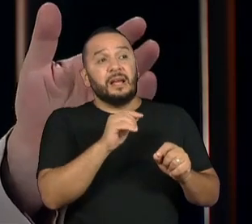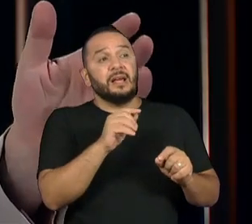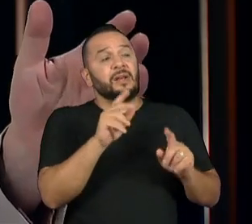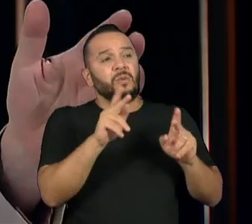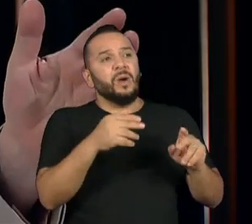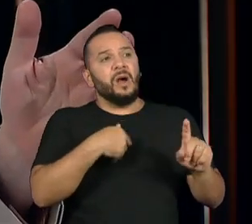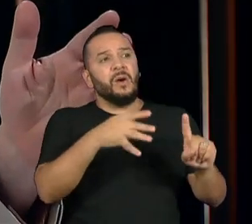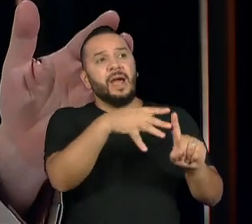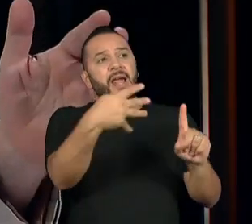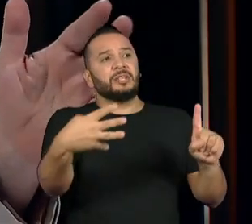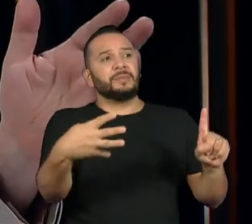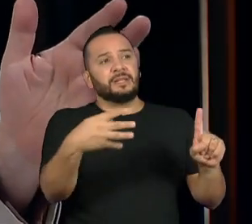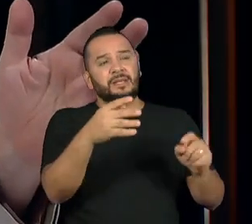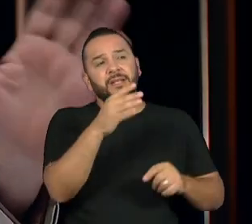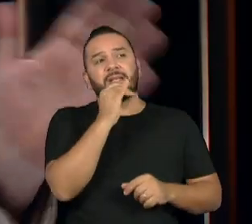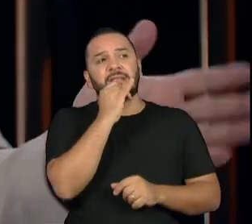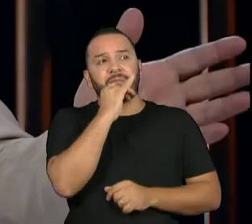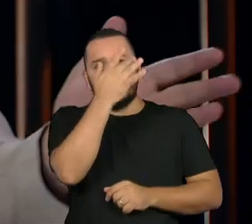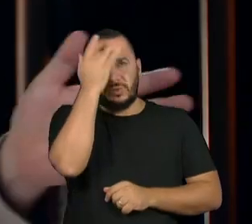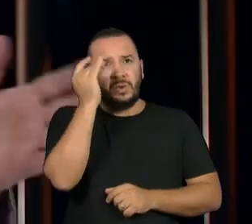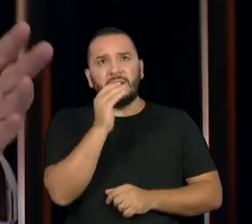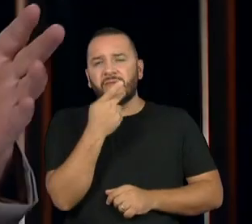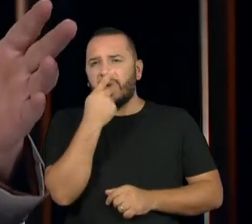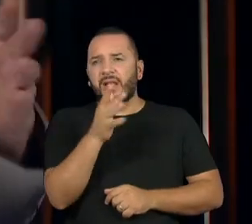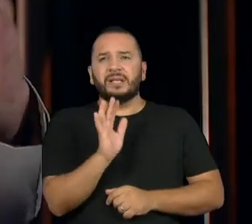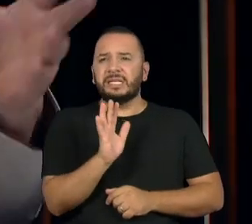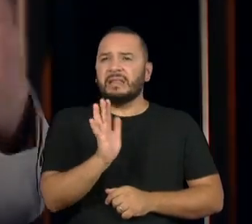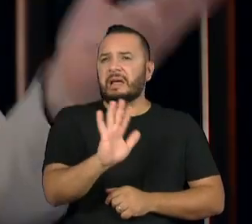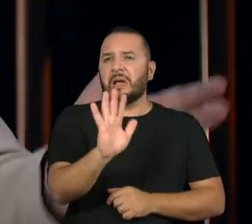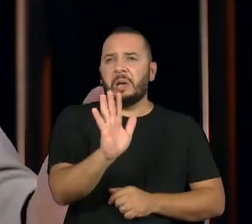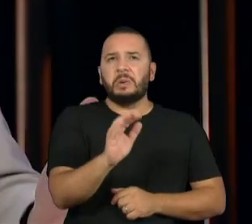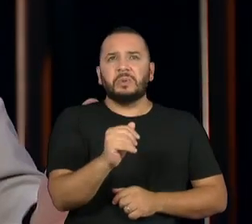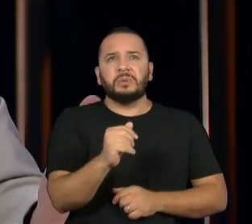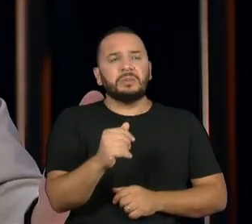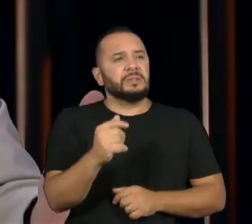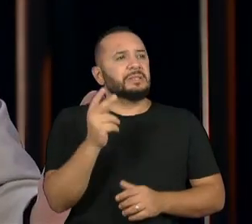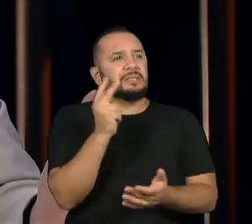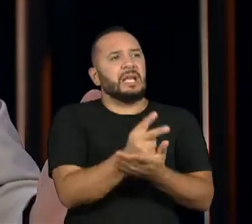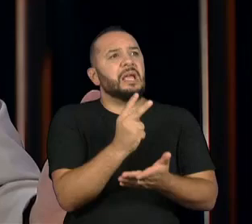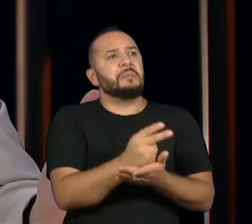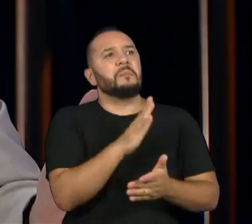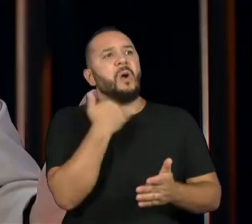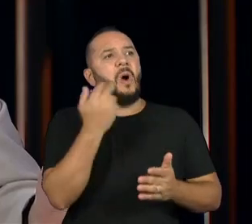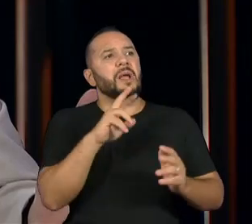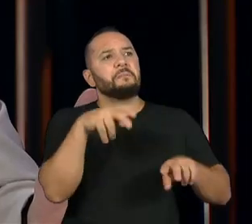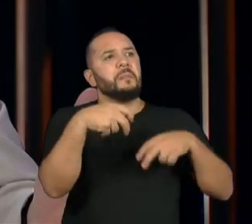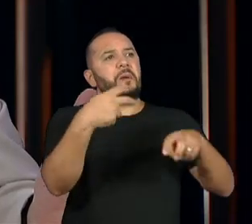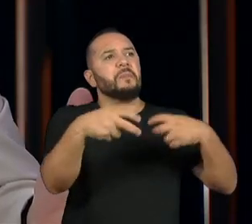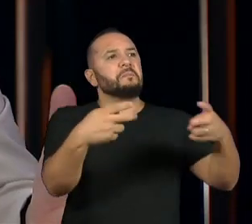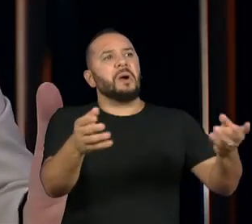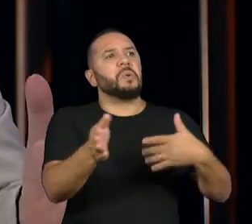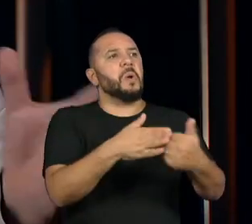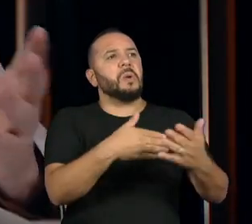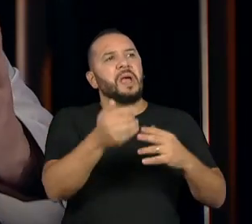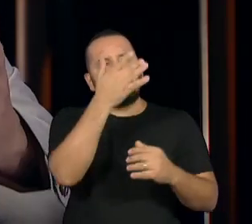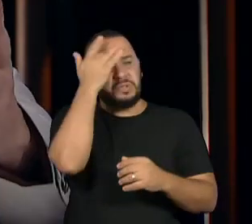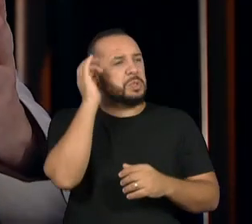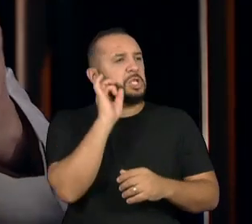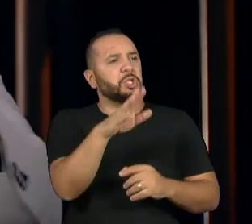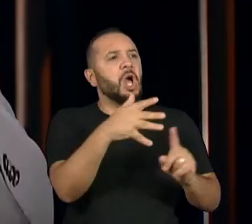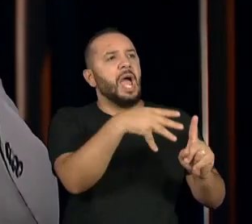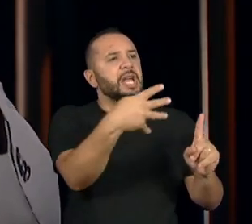ia mais, né? Muita gente fala assim, ou não, mas sempre morre gente, né? Eles falam assim,